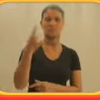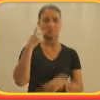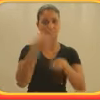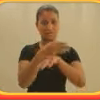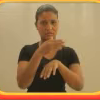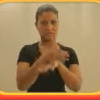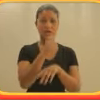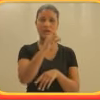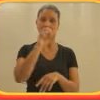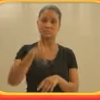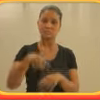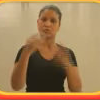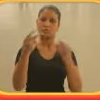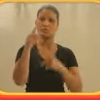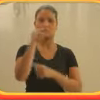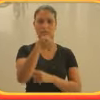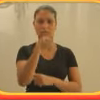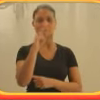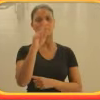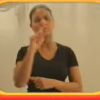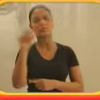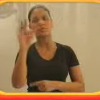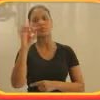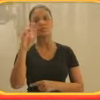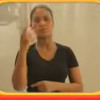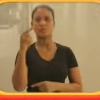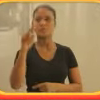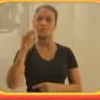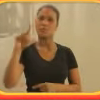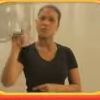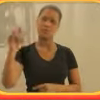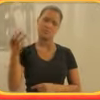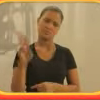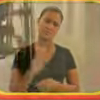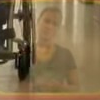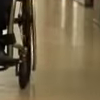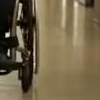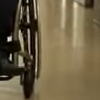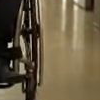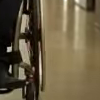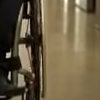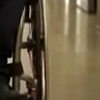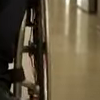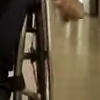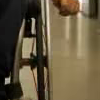assimcomovocê.blogfolha.ol.com.br